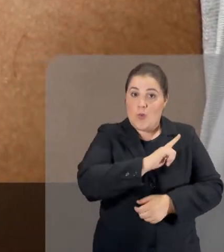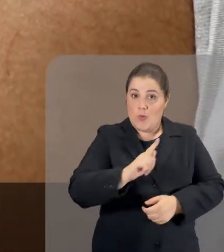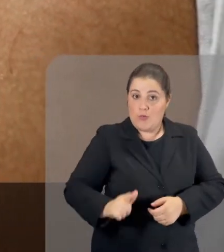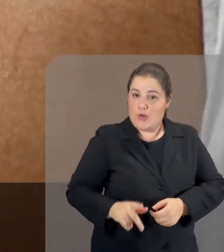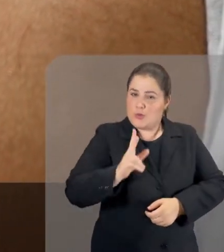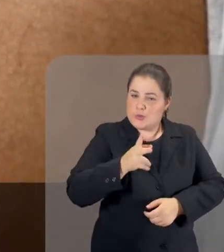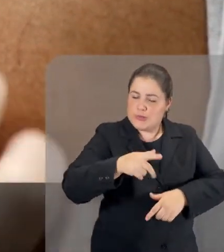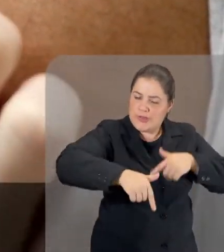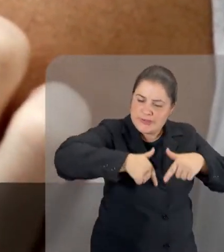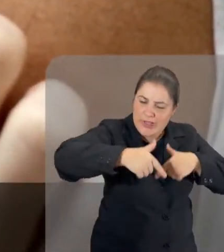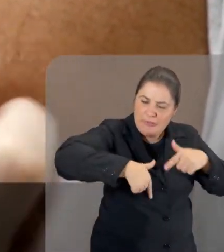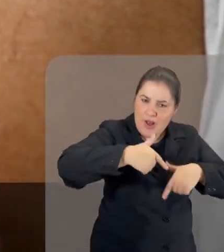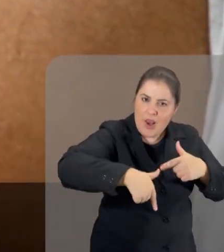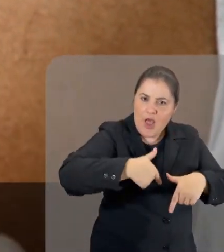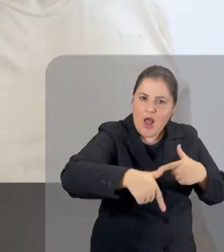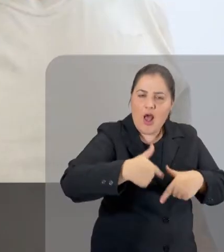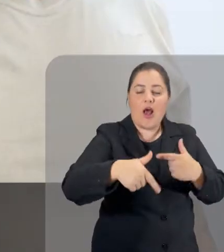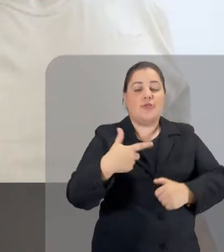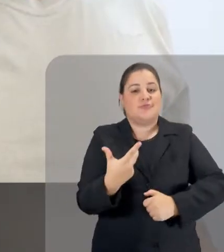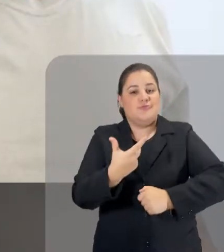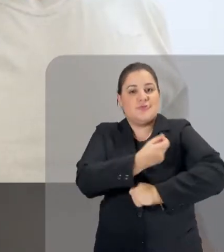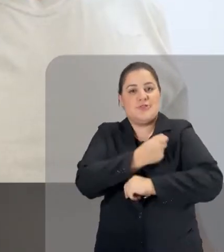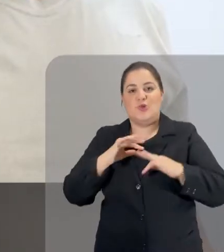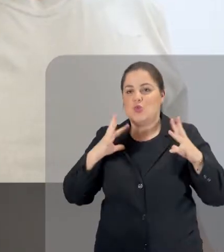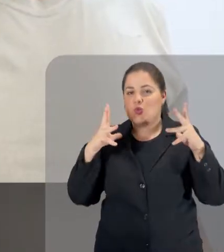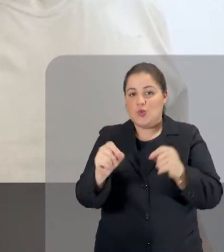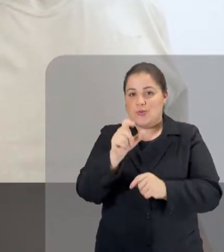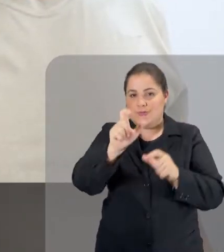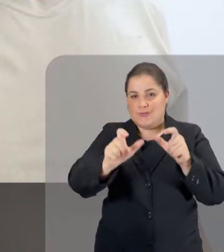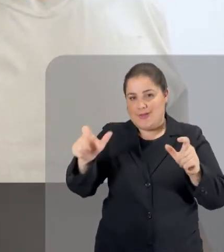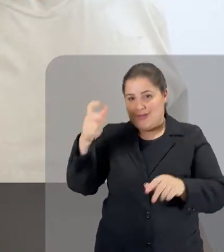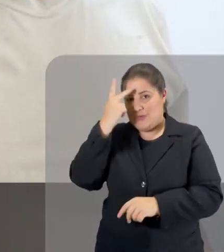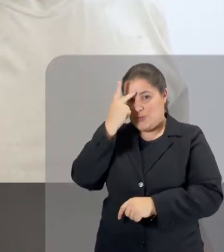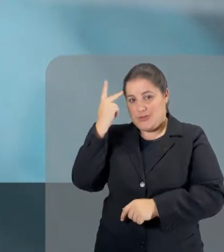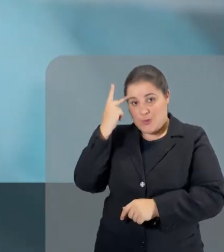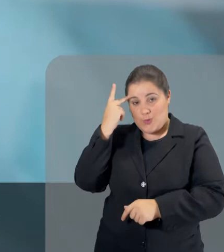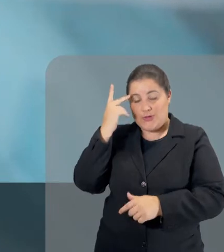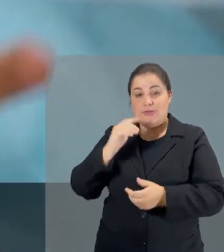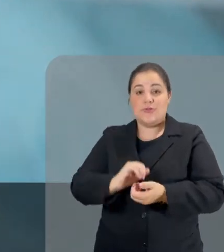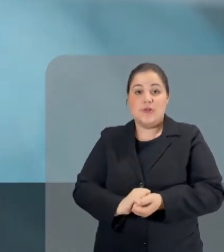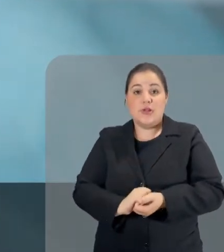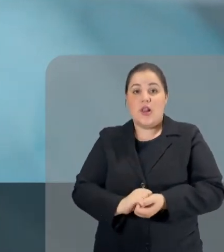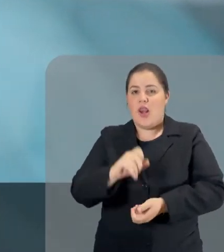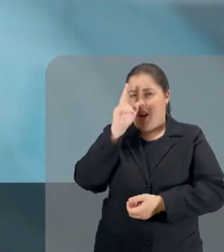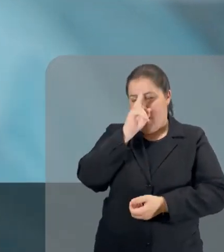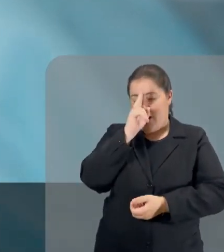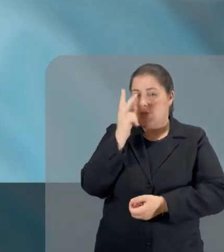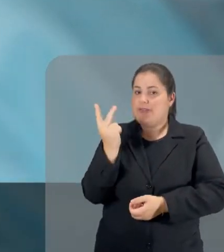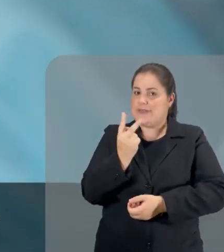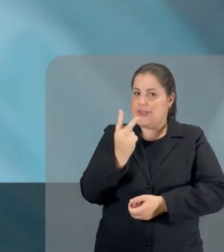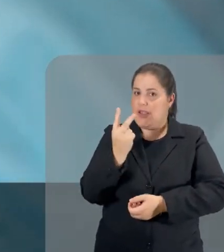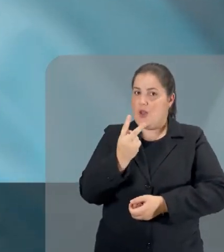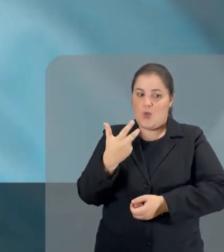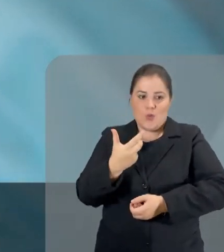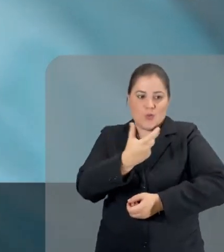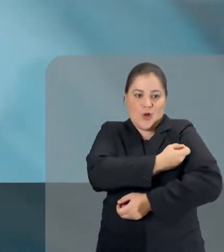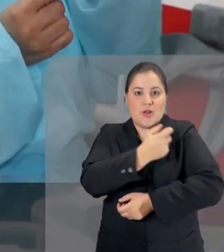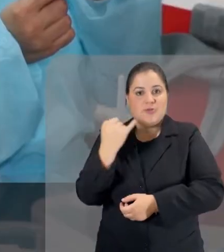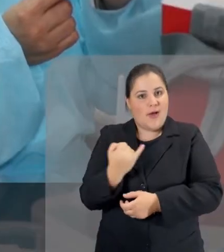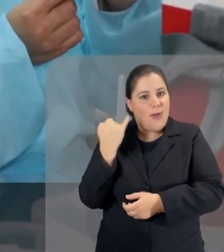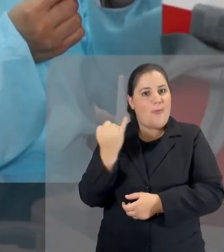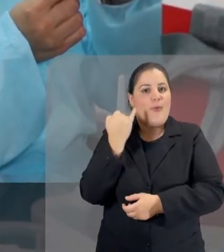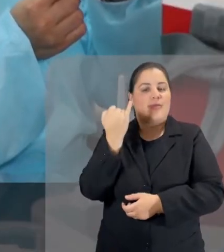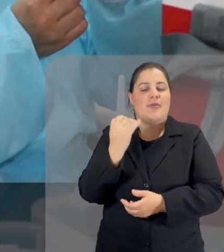O governo continua trabalhando para vacinar todos os catarinenses. Lembre que a segunda dose é essencial.